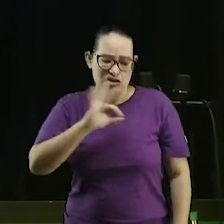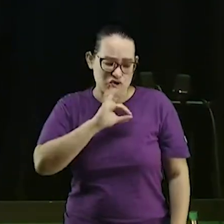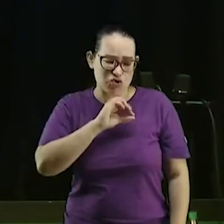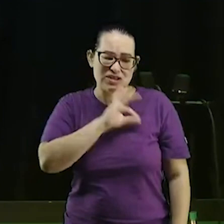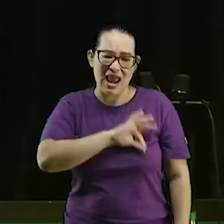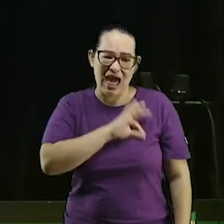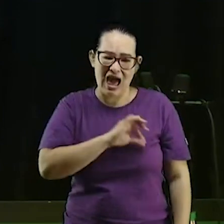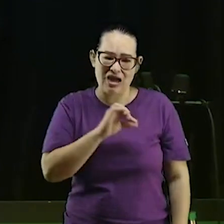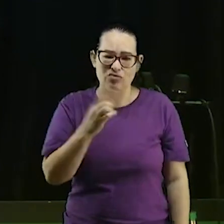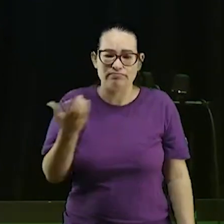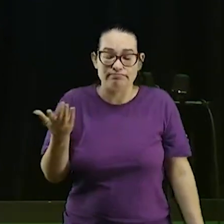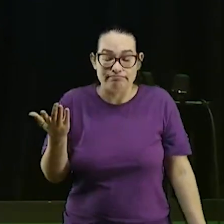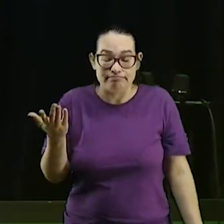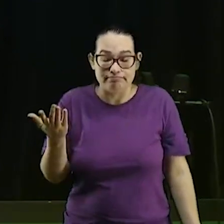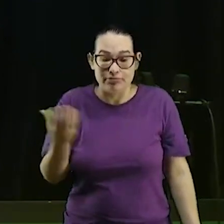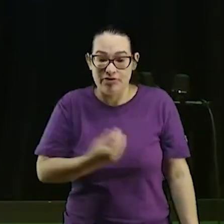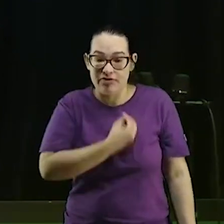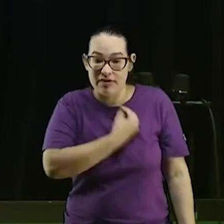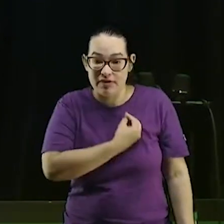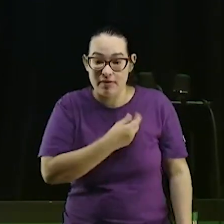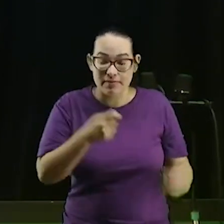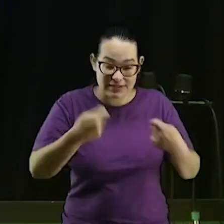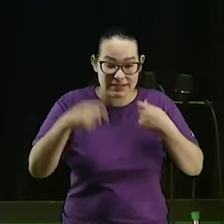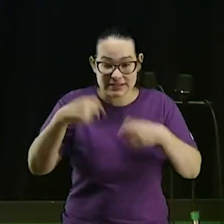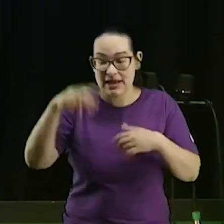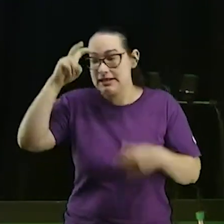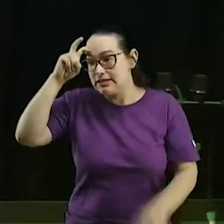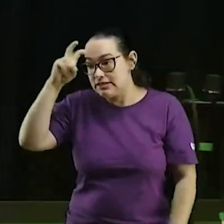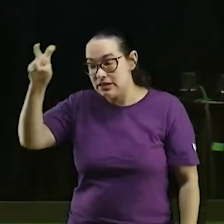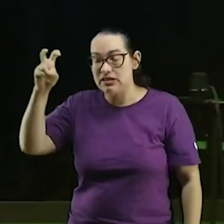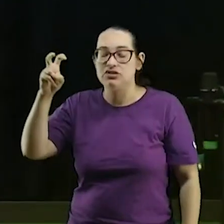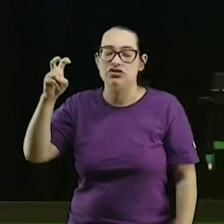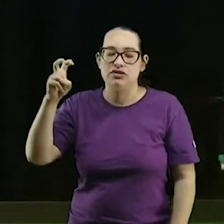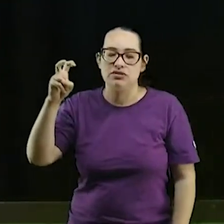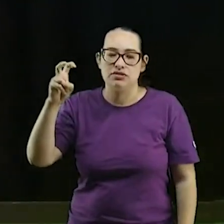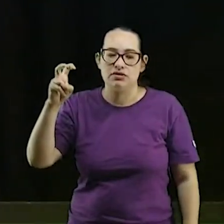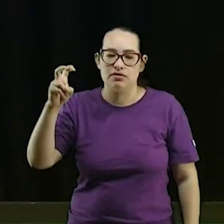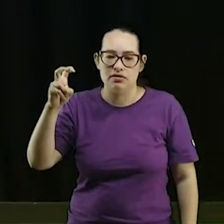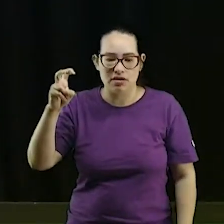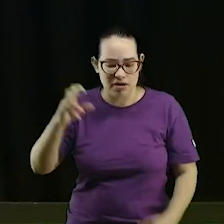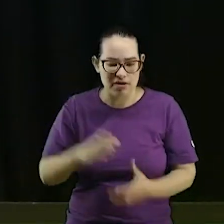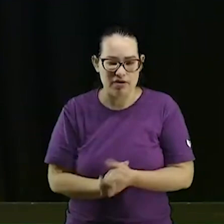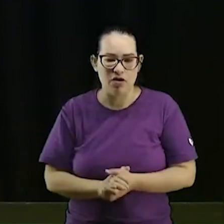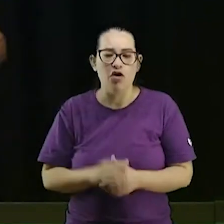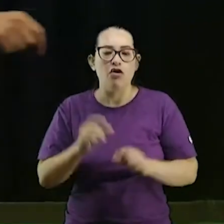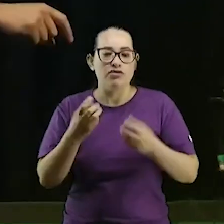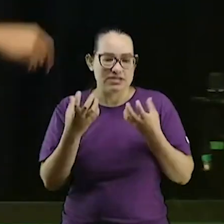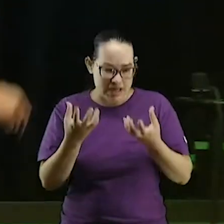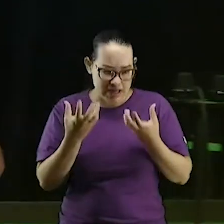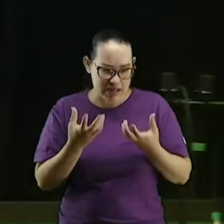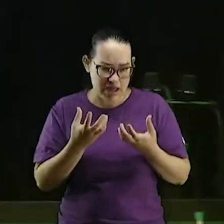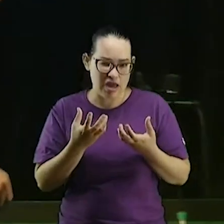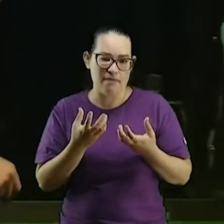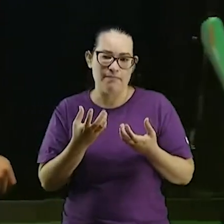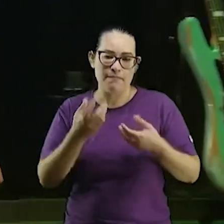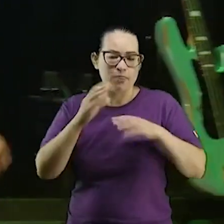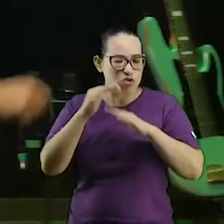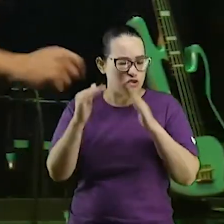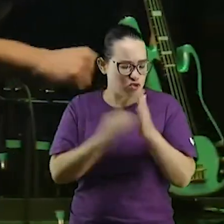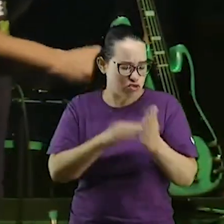são santas todo o resto é você quer santificar tudo que você recebe traz para o altar